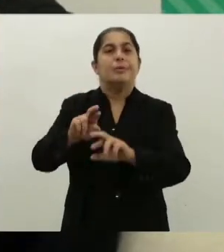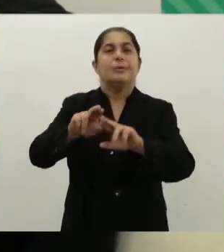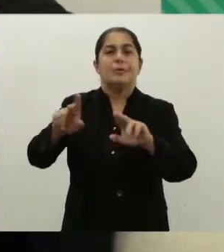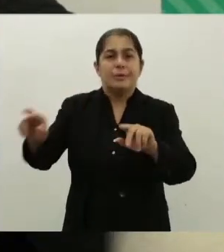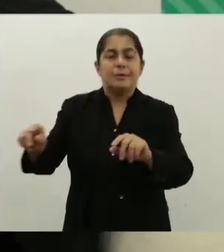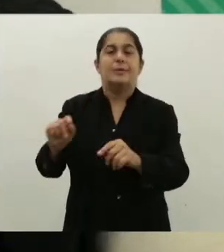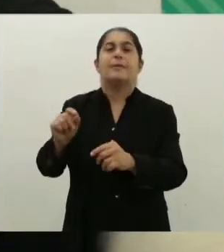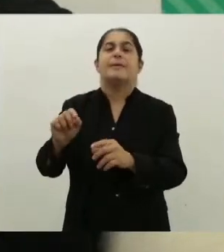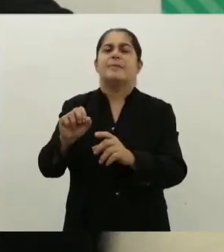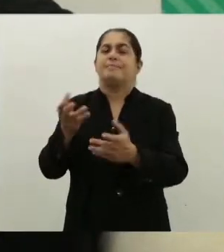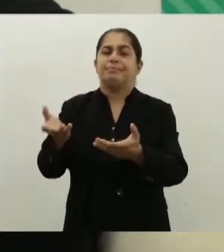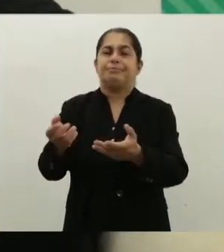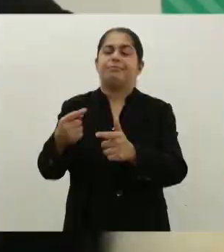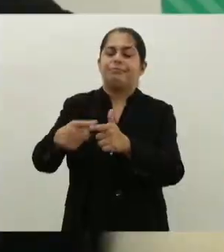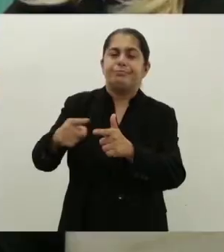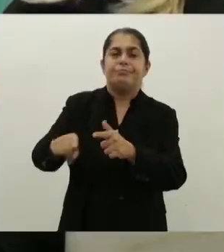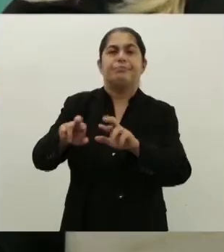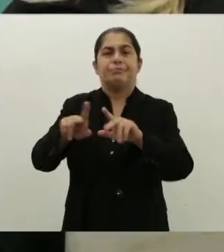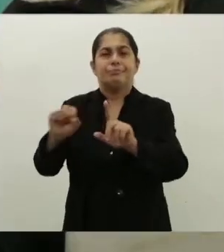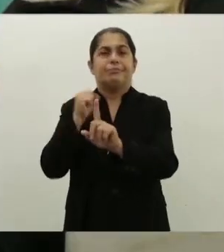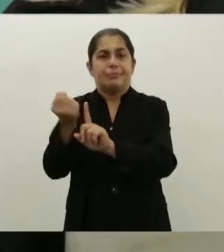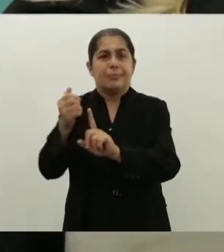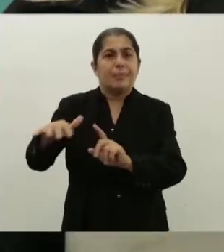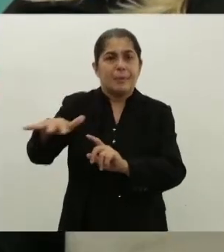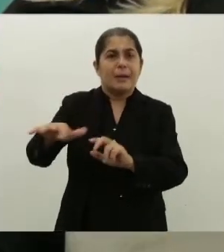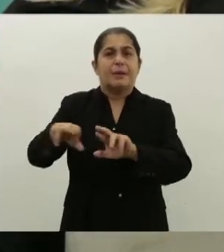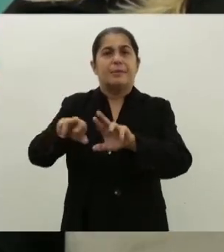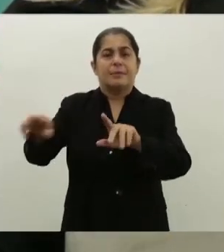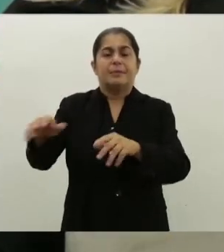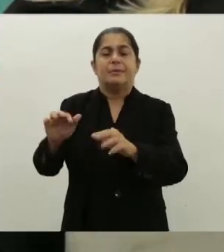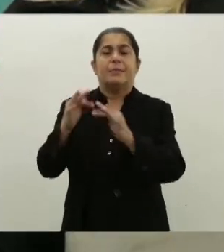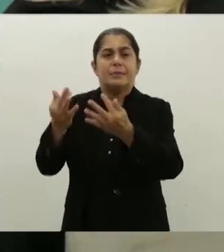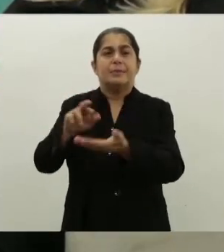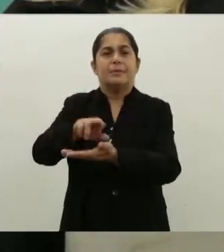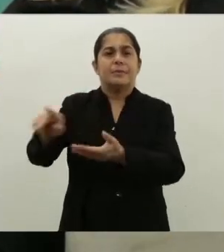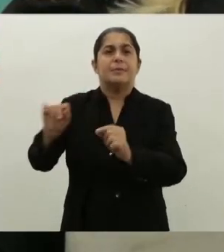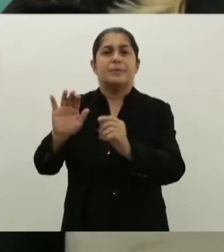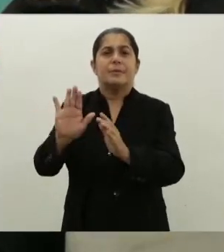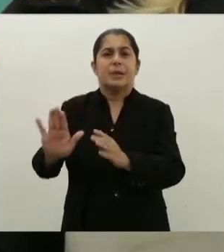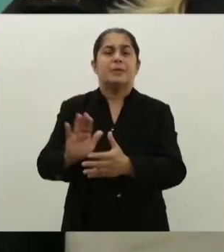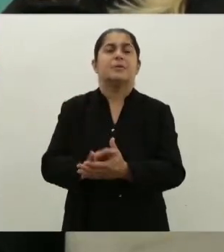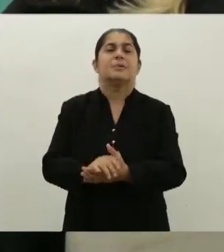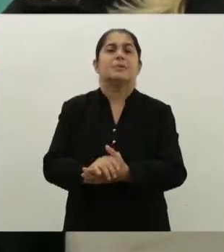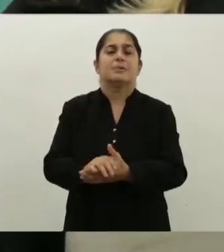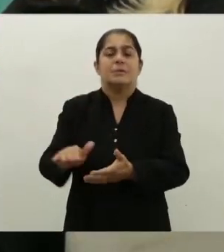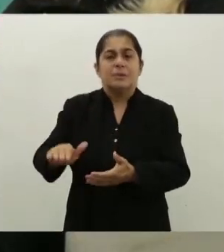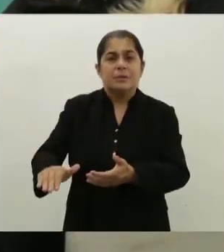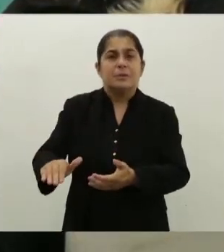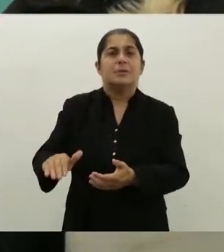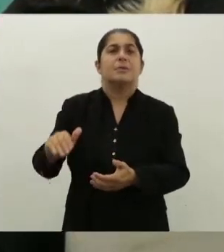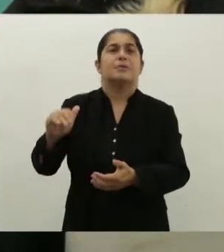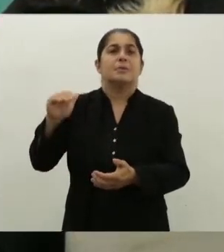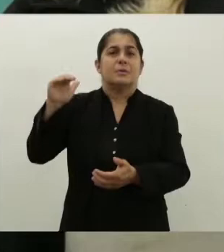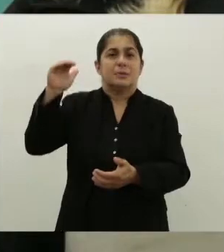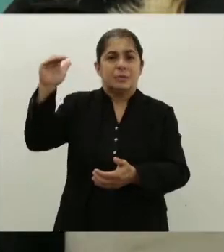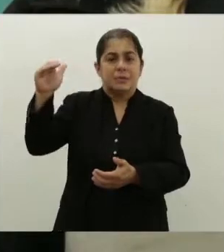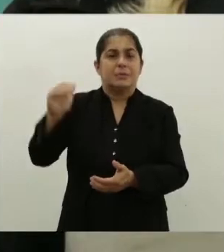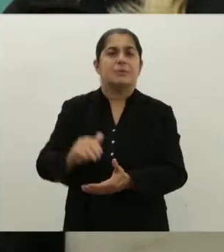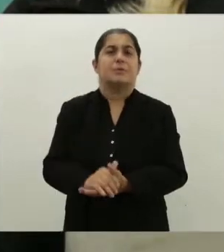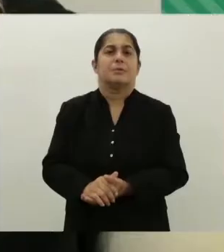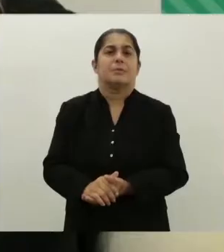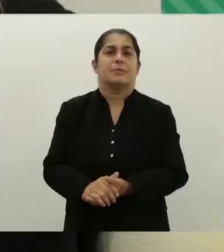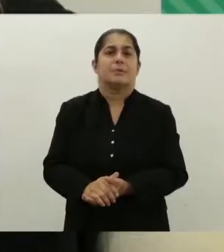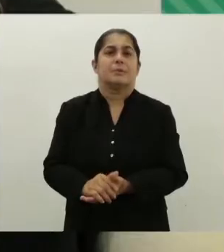de violência, de vulnerabilidade social, mas também, principalmente, aquela criança e o adolescente